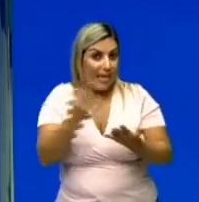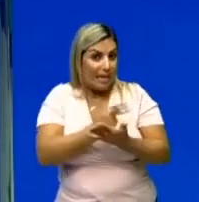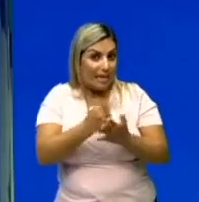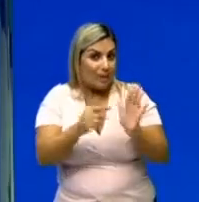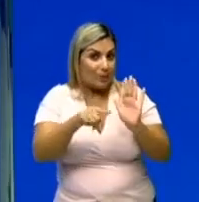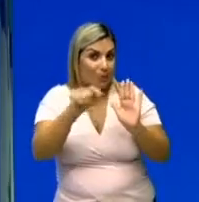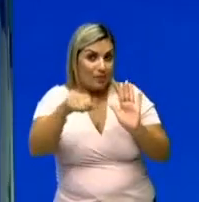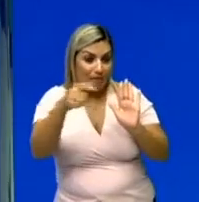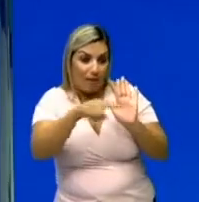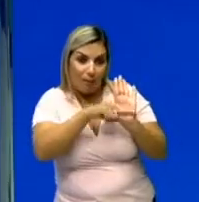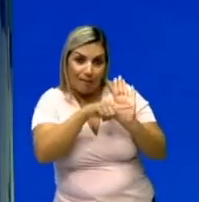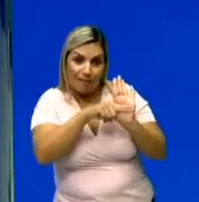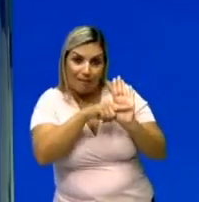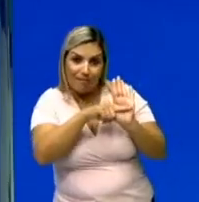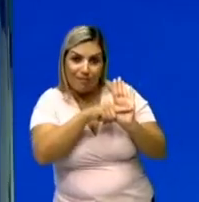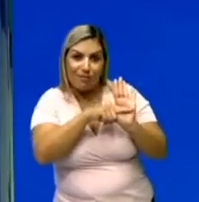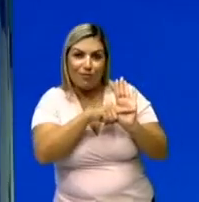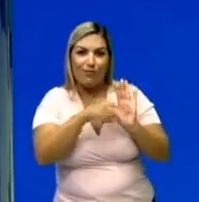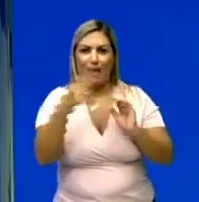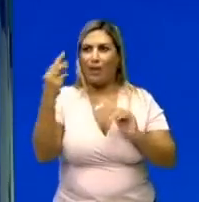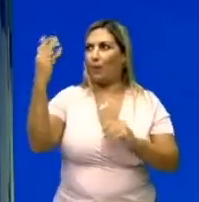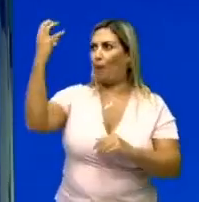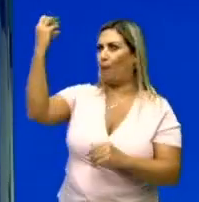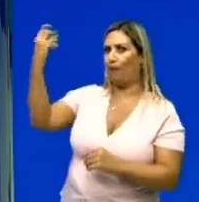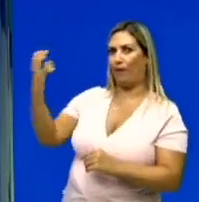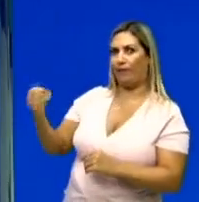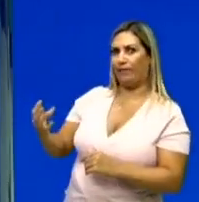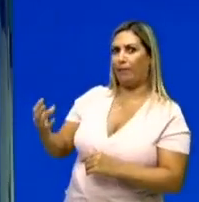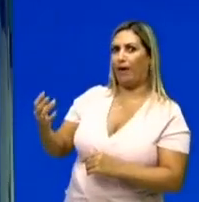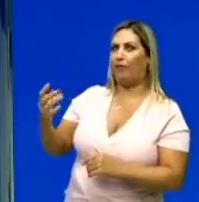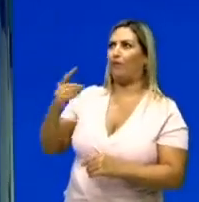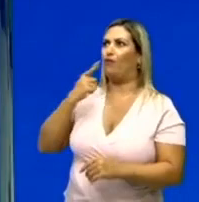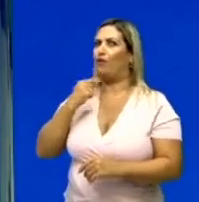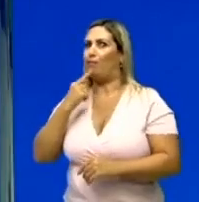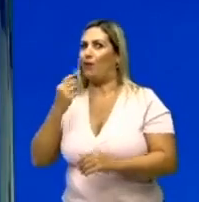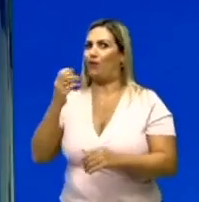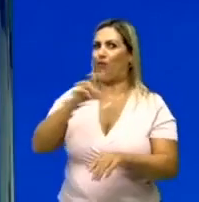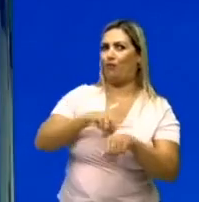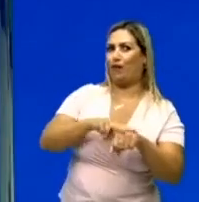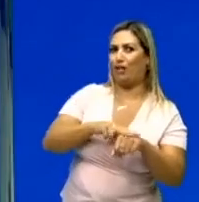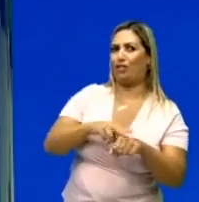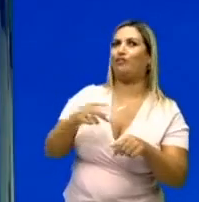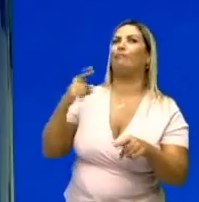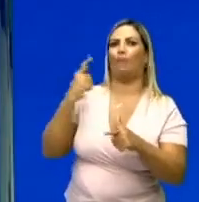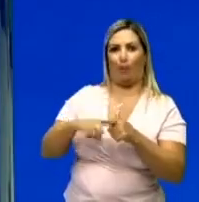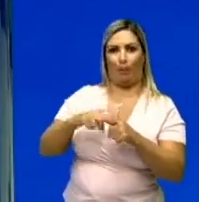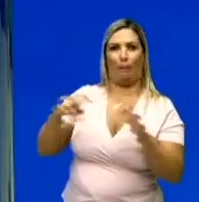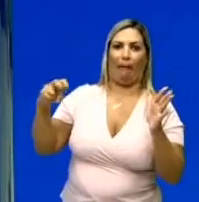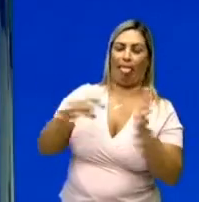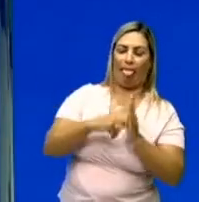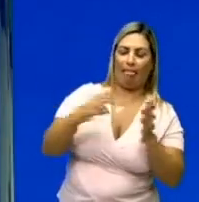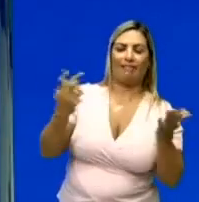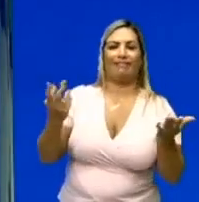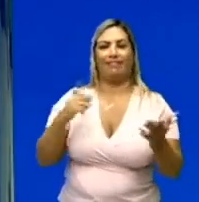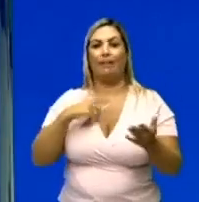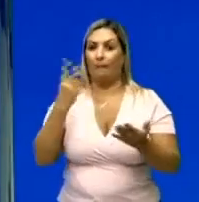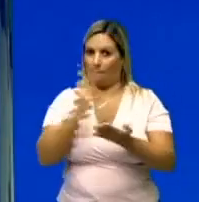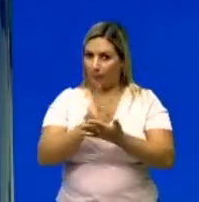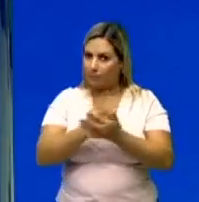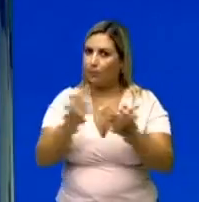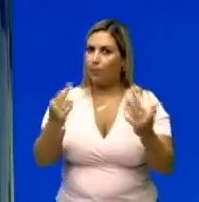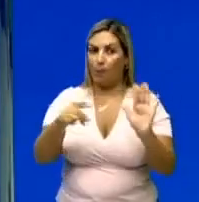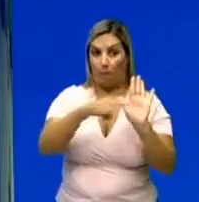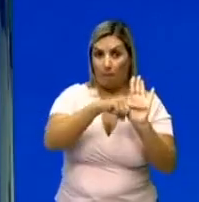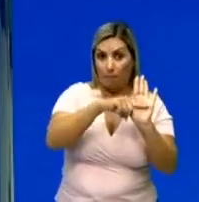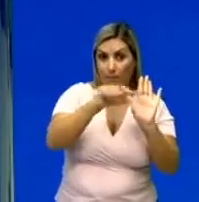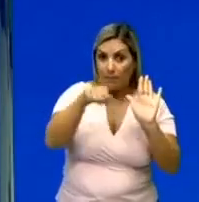a mesma coisa de que no sinal do semáforo, você trocar o verde pelo vermelho. Troca o sinal para te ver. Vai dar problema, não vai? Aqui é a mesma coisa.